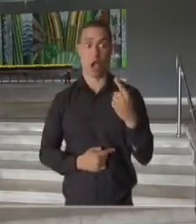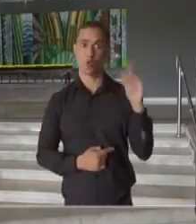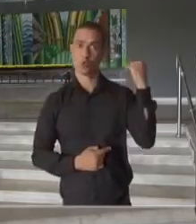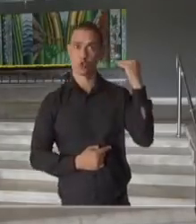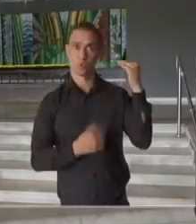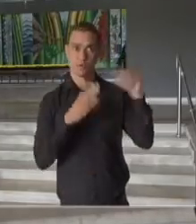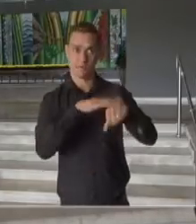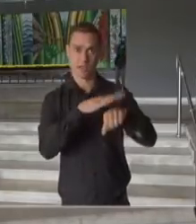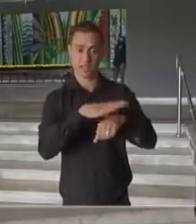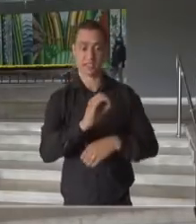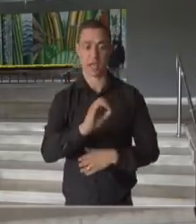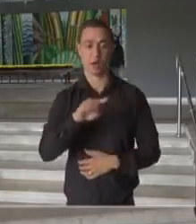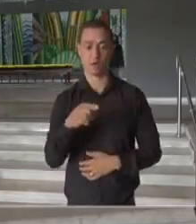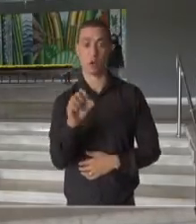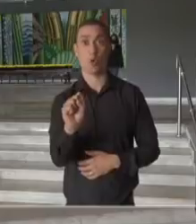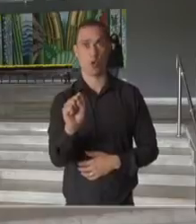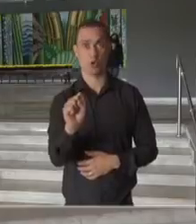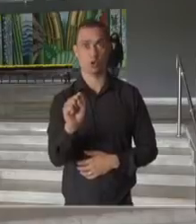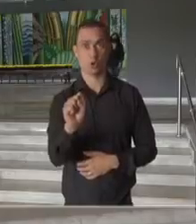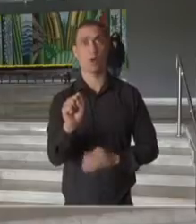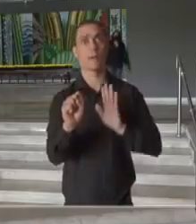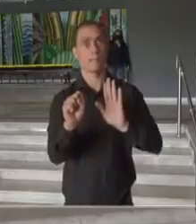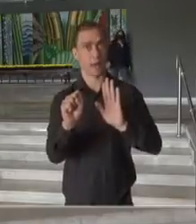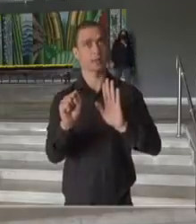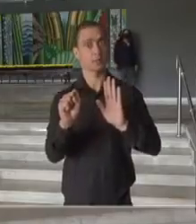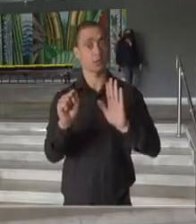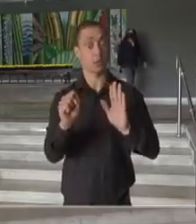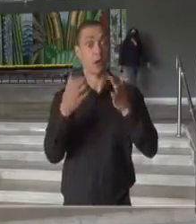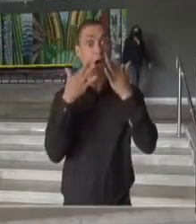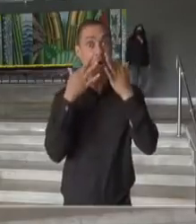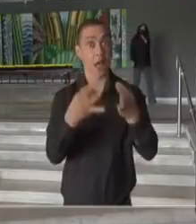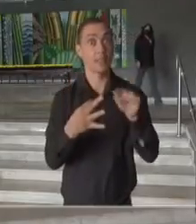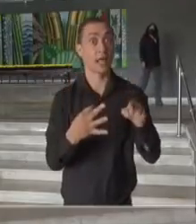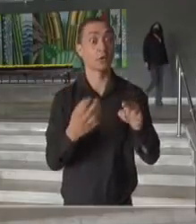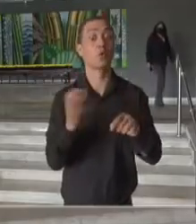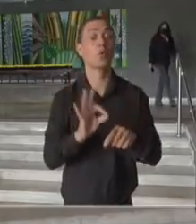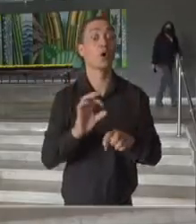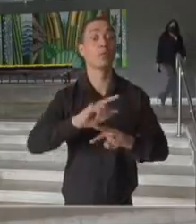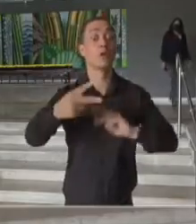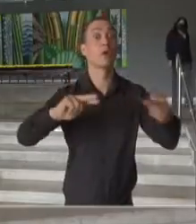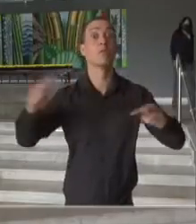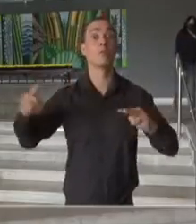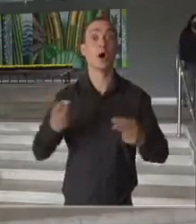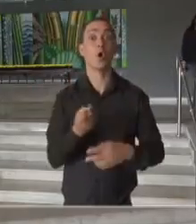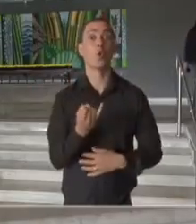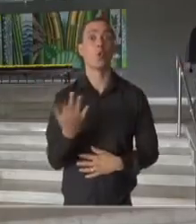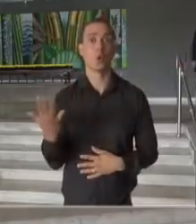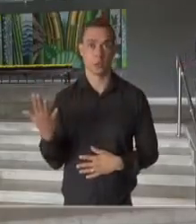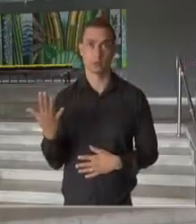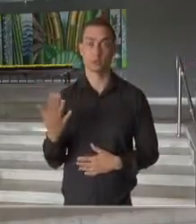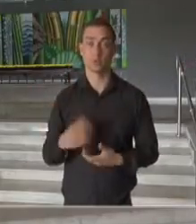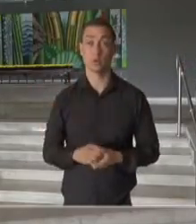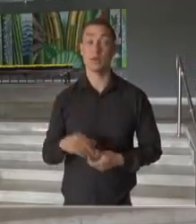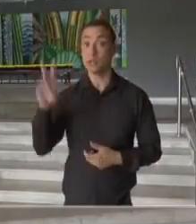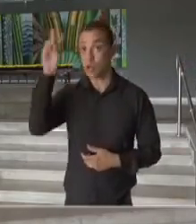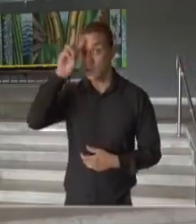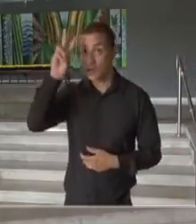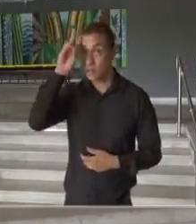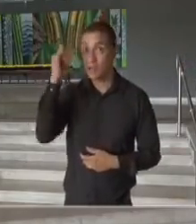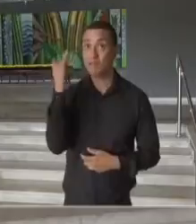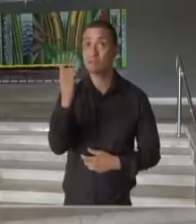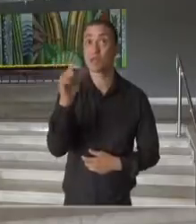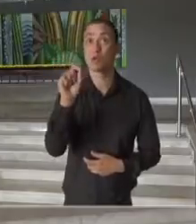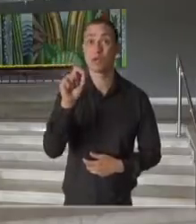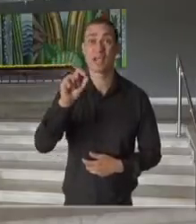nós tivemos, mas, de toda forma, estamos atentos a esse preceito. Lembrando que é